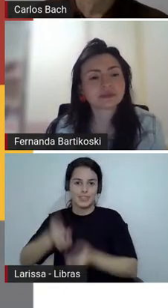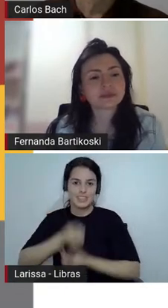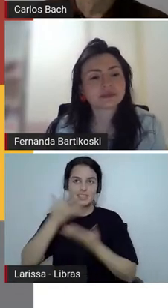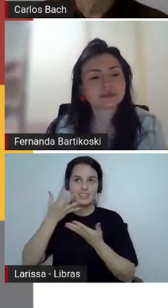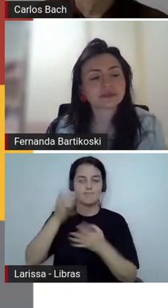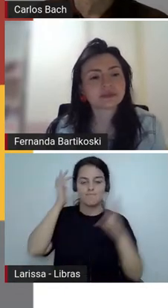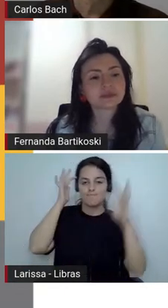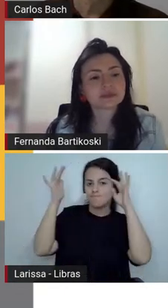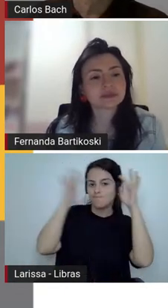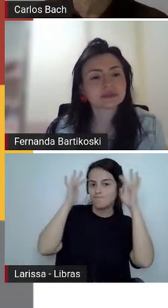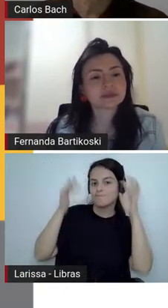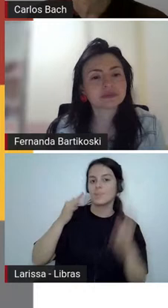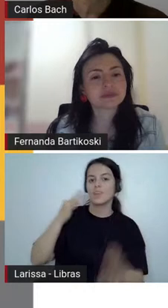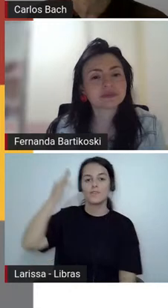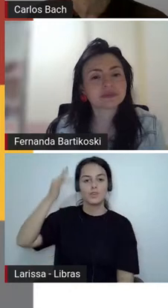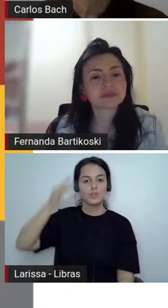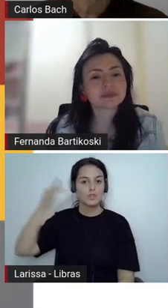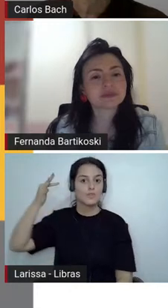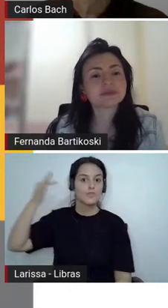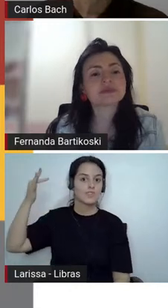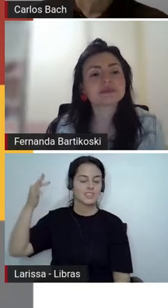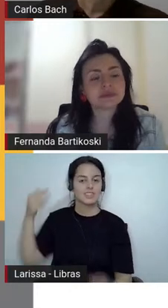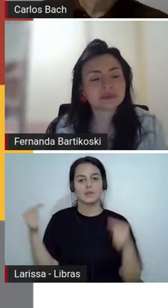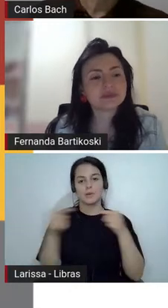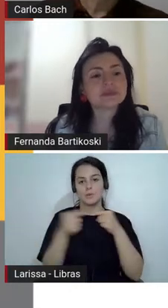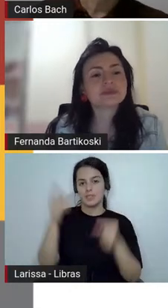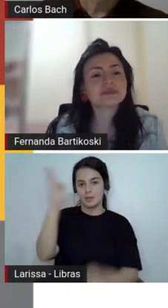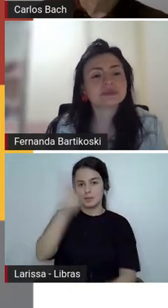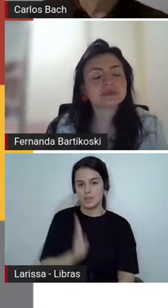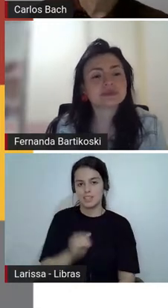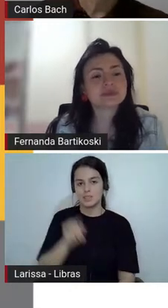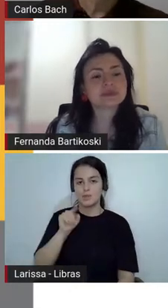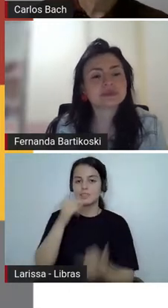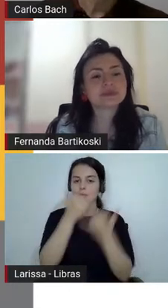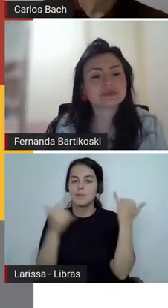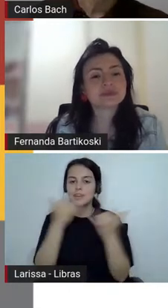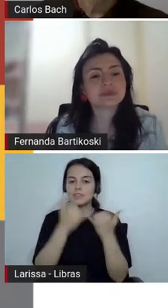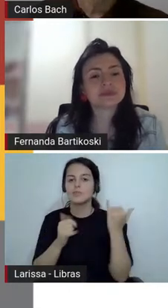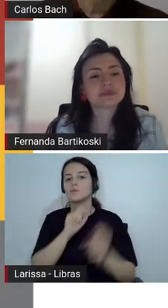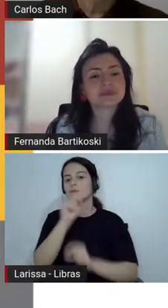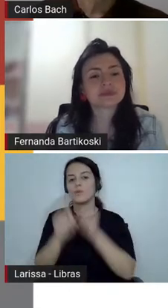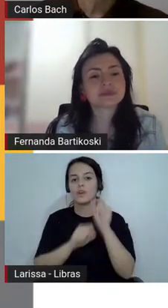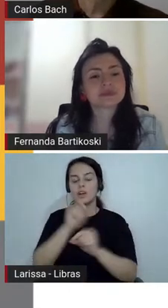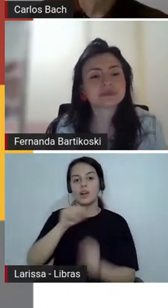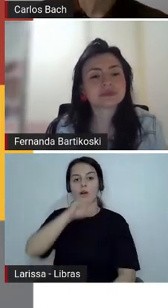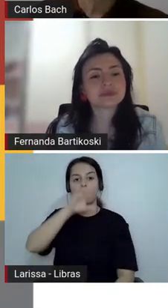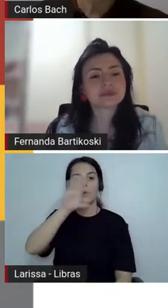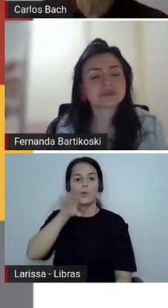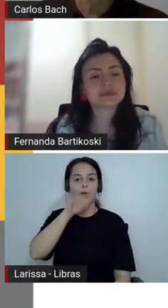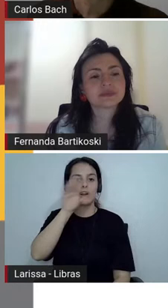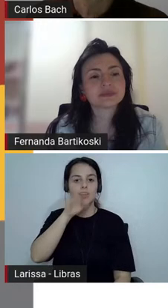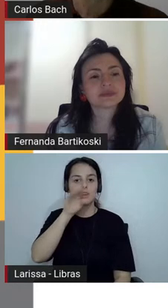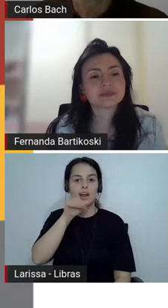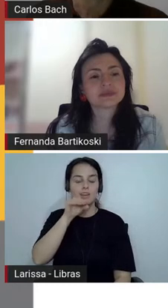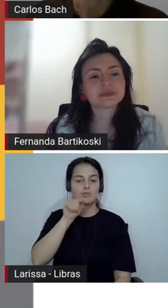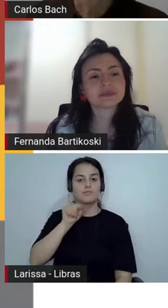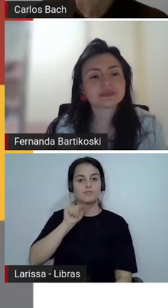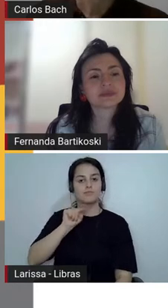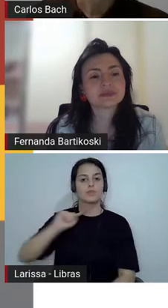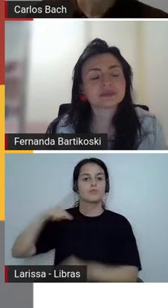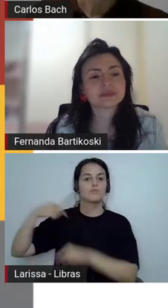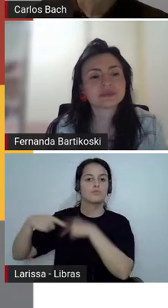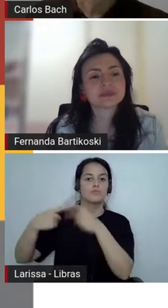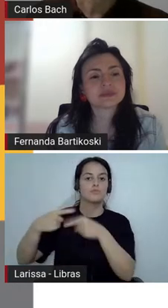Brasil uma certa semelhança com a oralidade, pois a linguagem se tornou mais leve, mais descompromissada